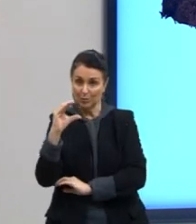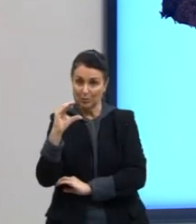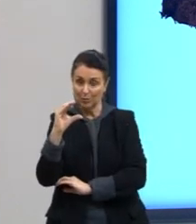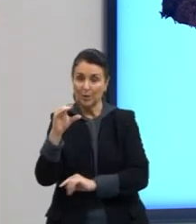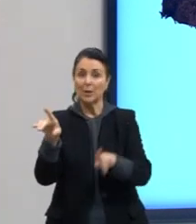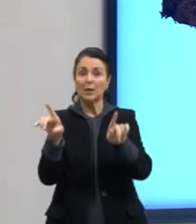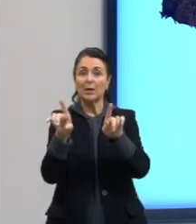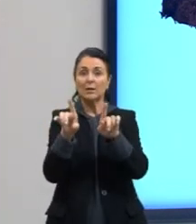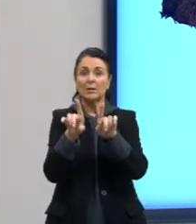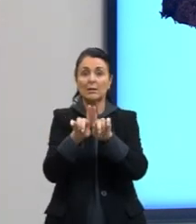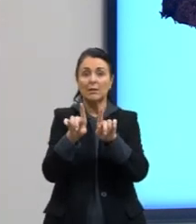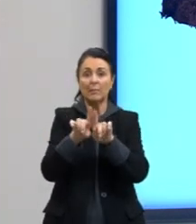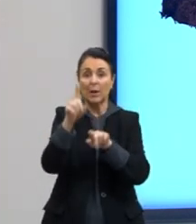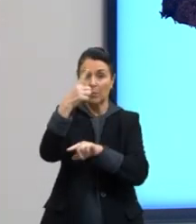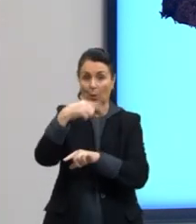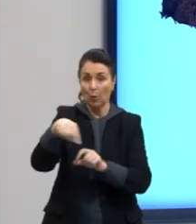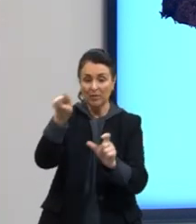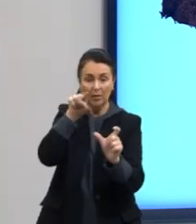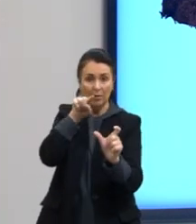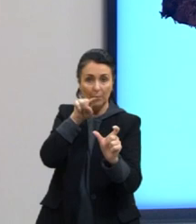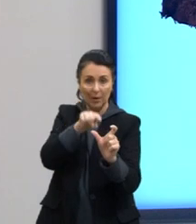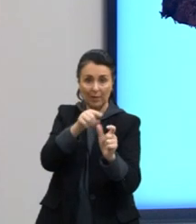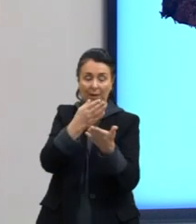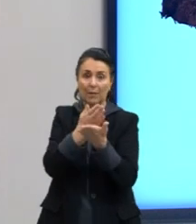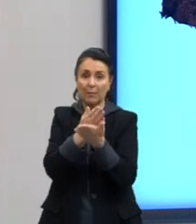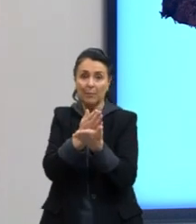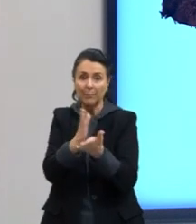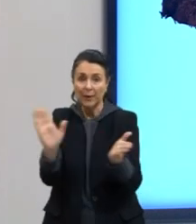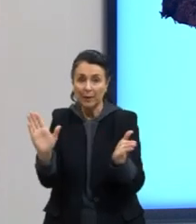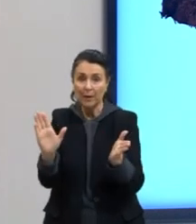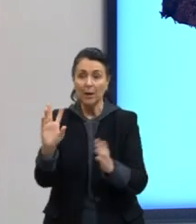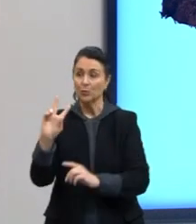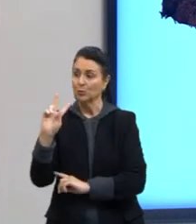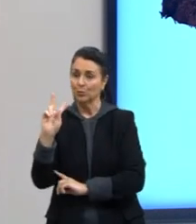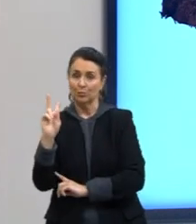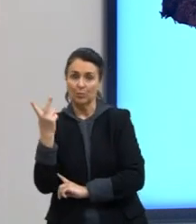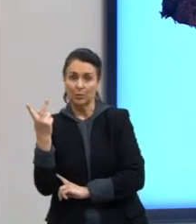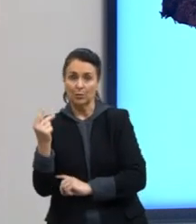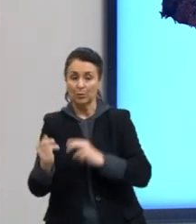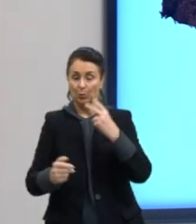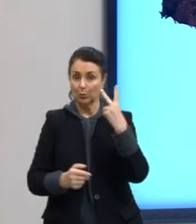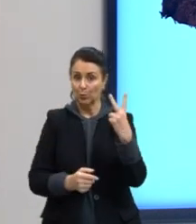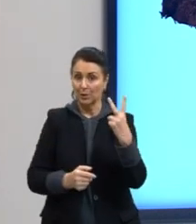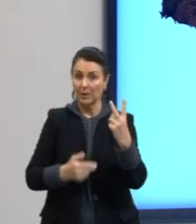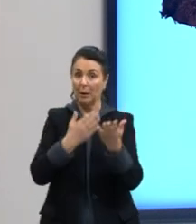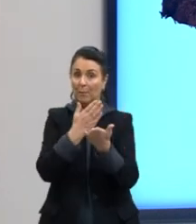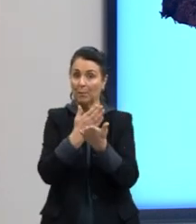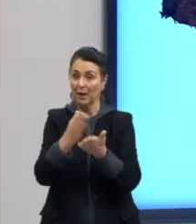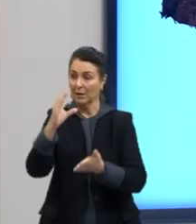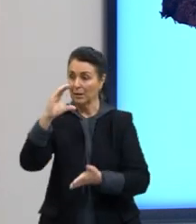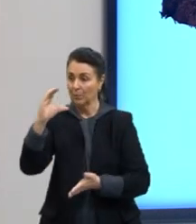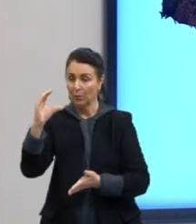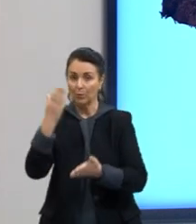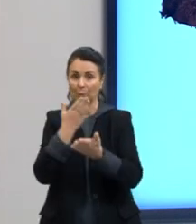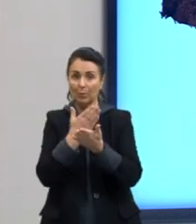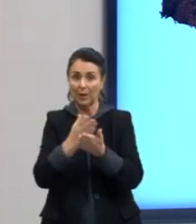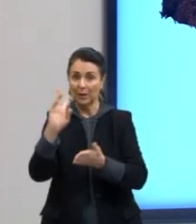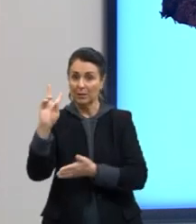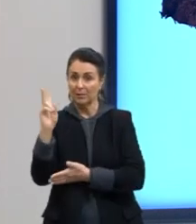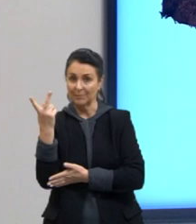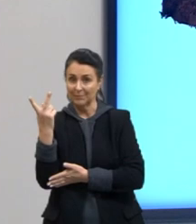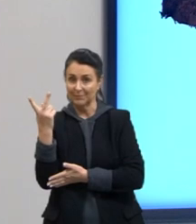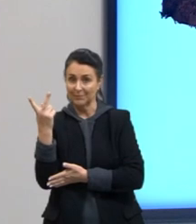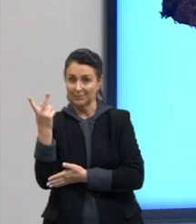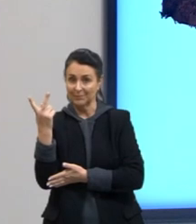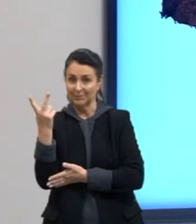desidrogenação, que é a perda de hidrogênio. Dos compostos anteriores, lá da glicólise.